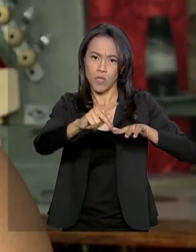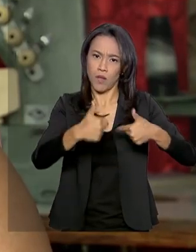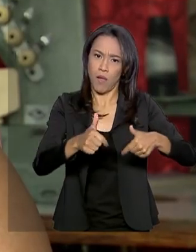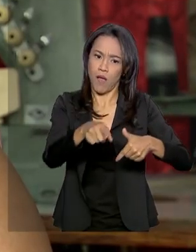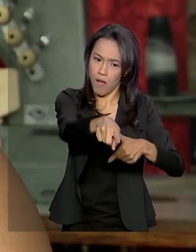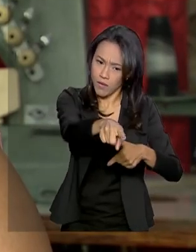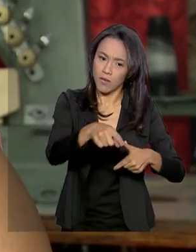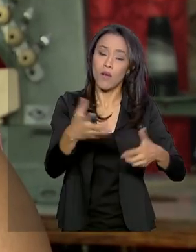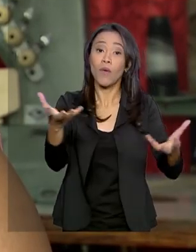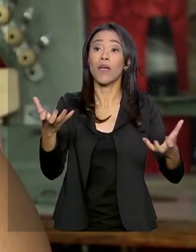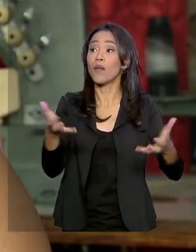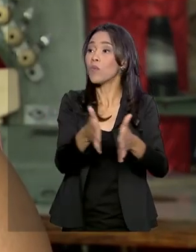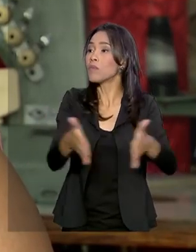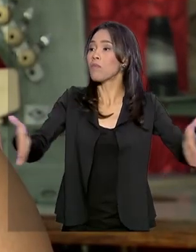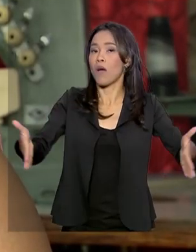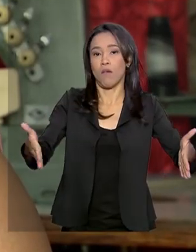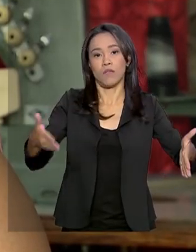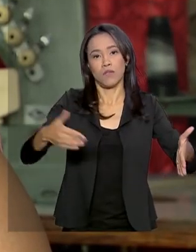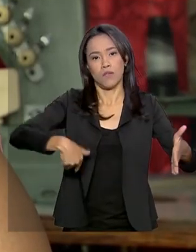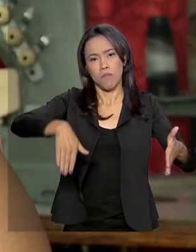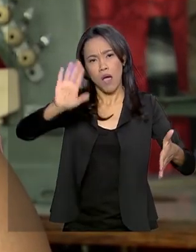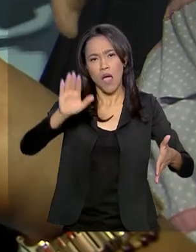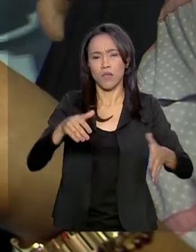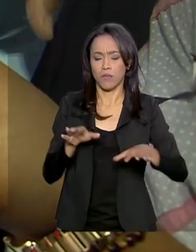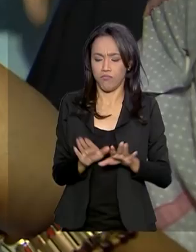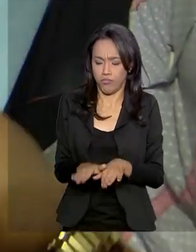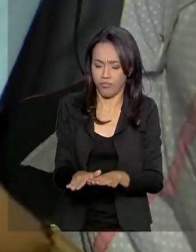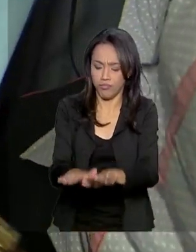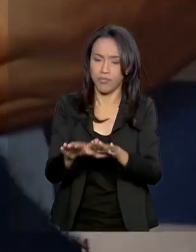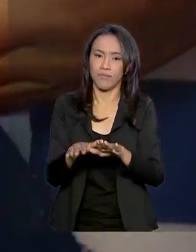um espaço maior, máquinas melhores,